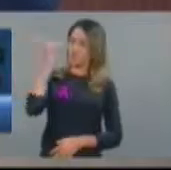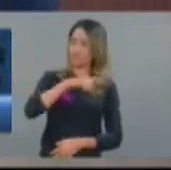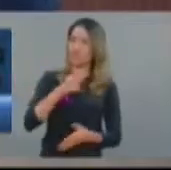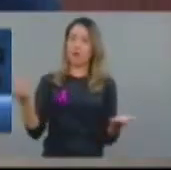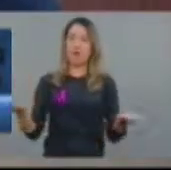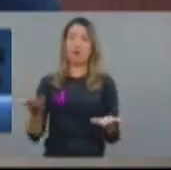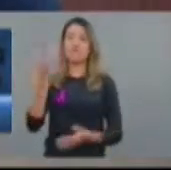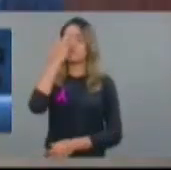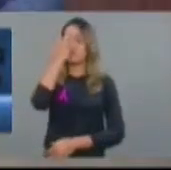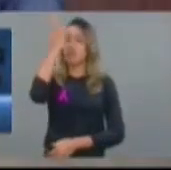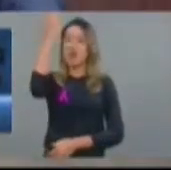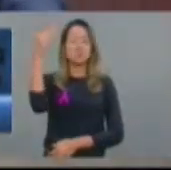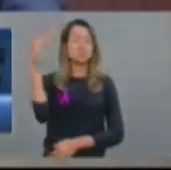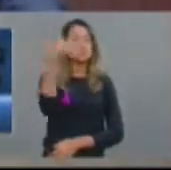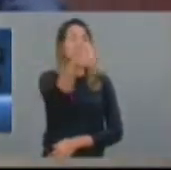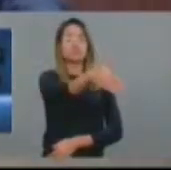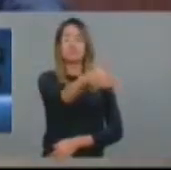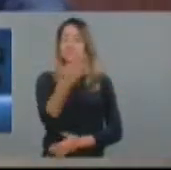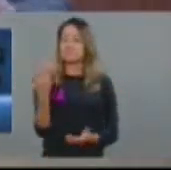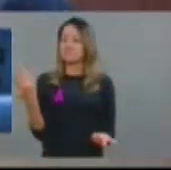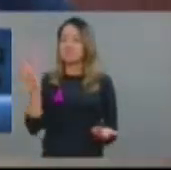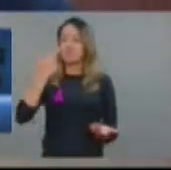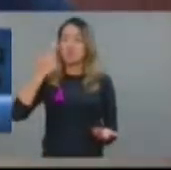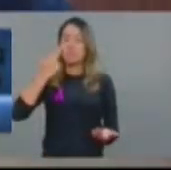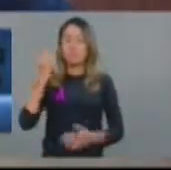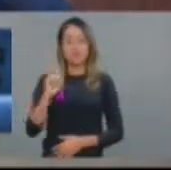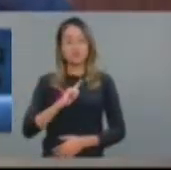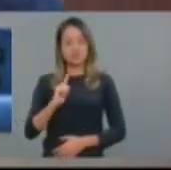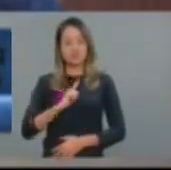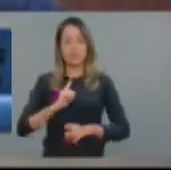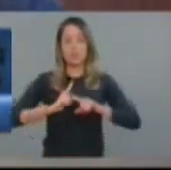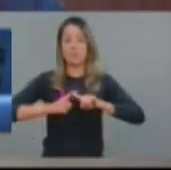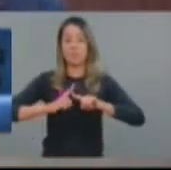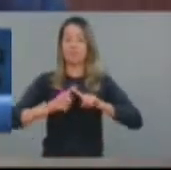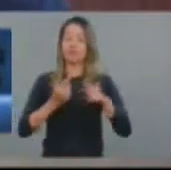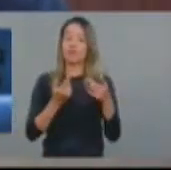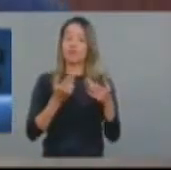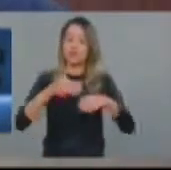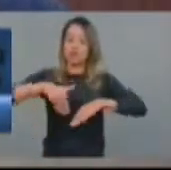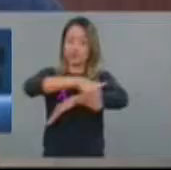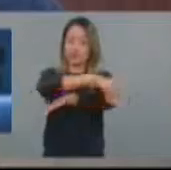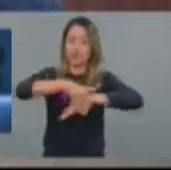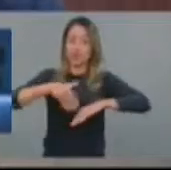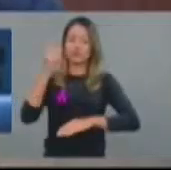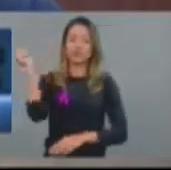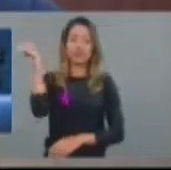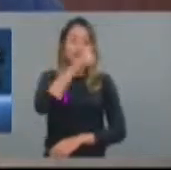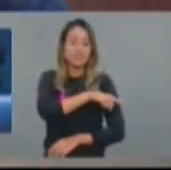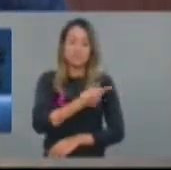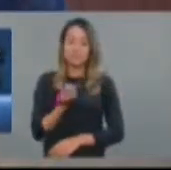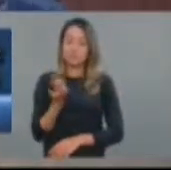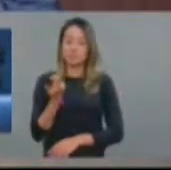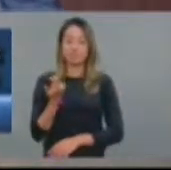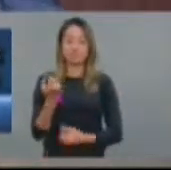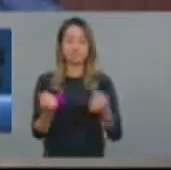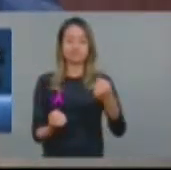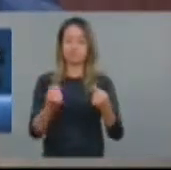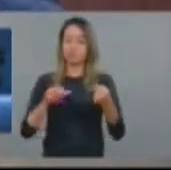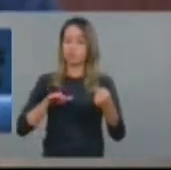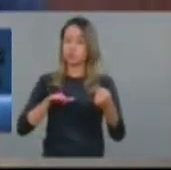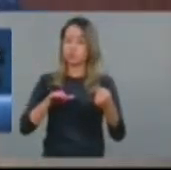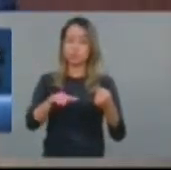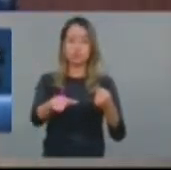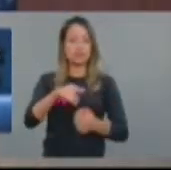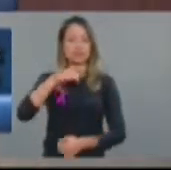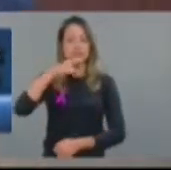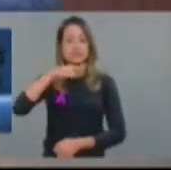agora, no último dia 20 de dezembro do ano passado, nós tivemos a oportunidade de inaugurar aquela estrada com 16 quilômetros ligando do centro da cidade